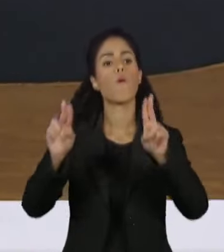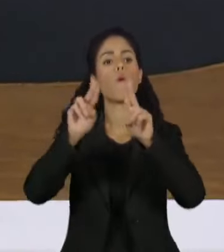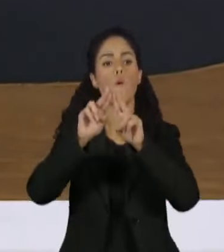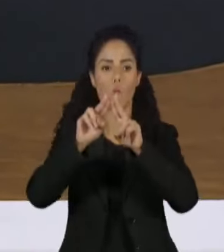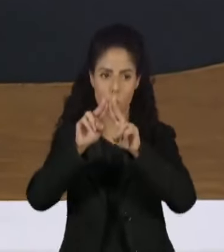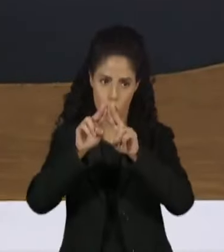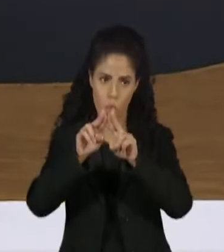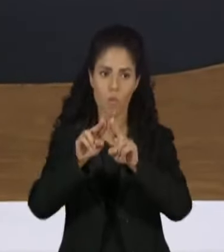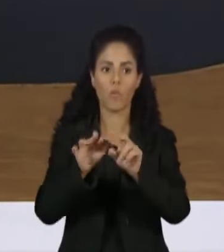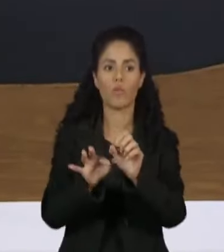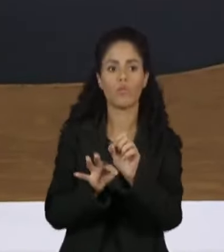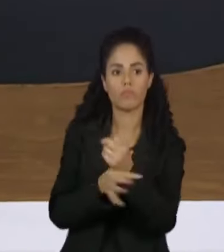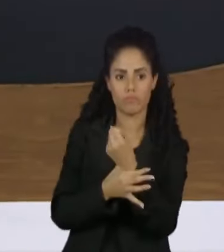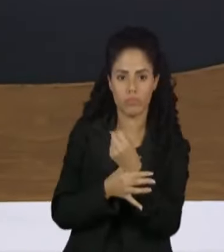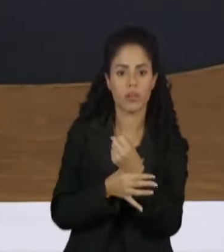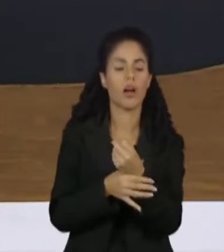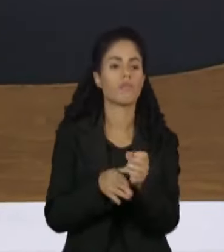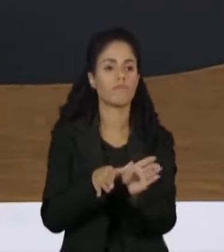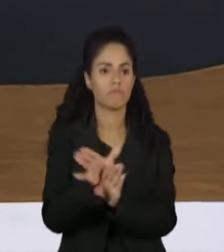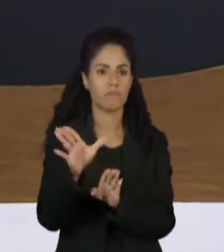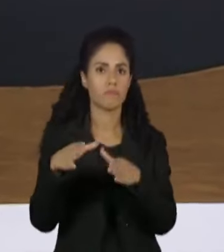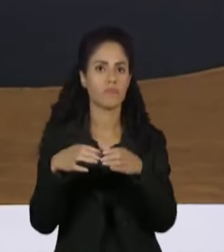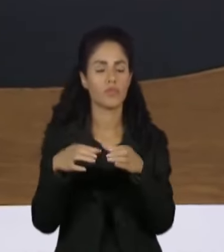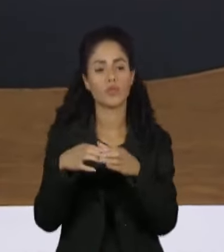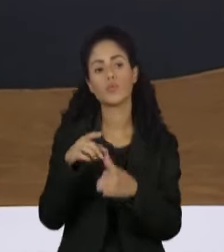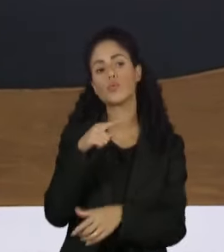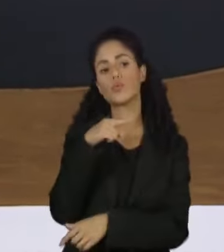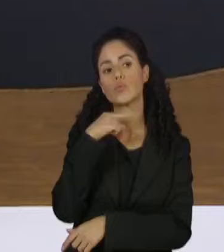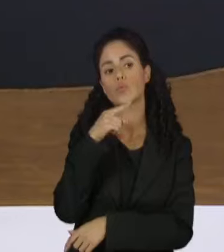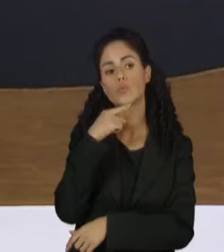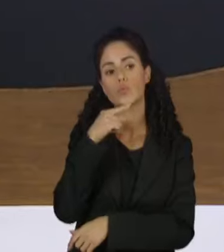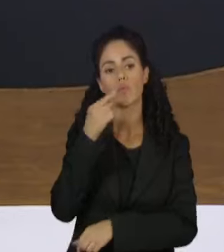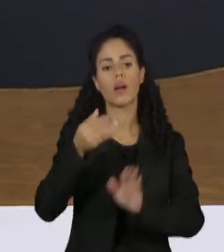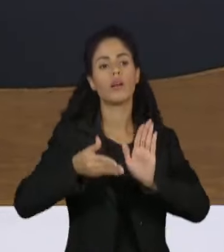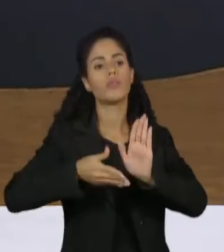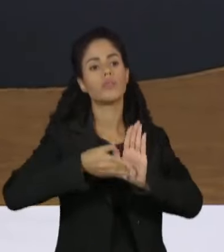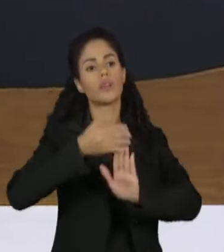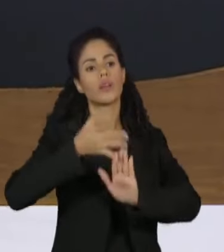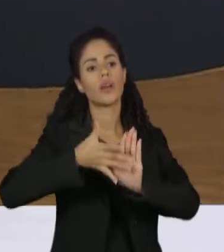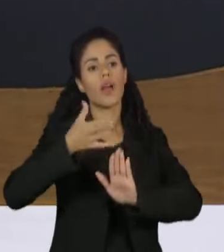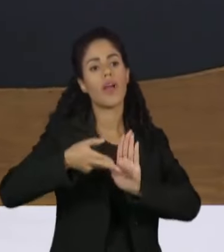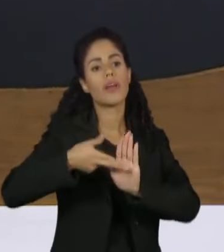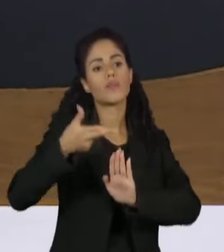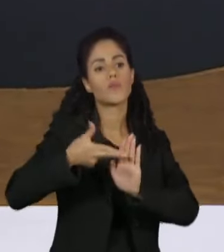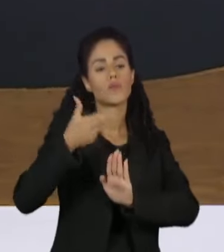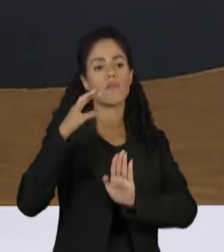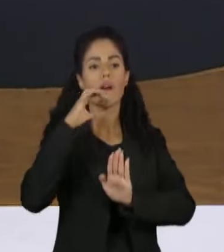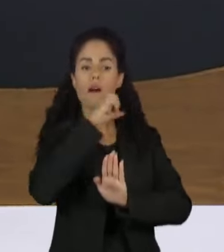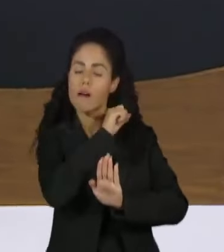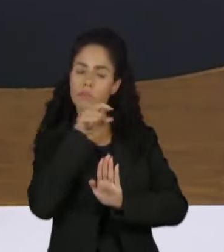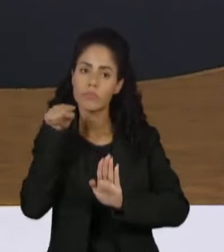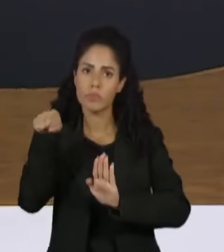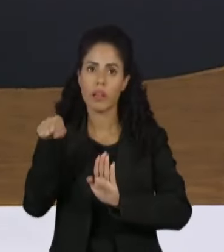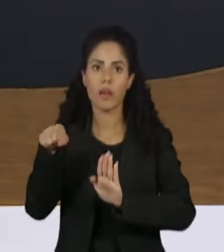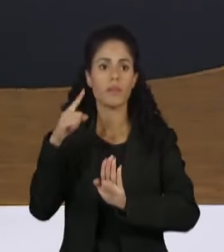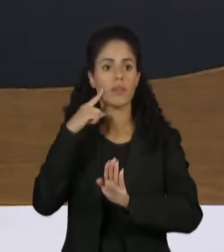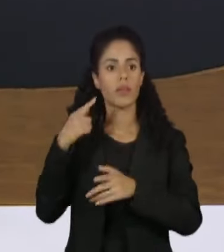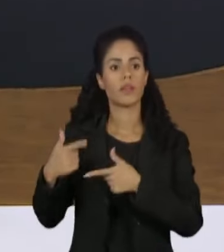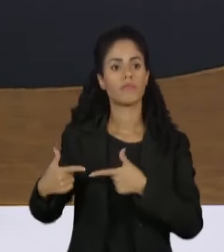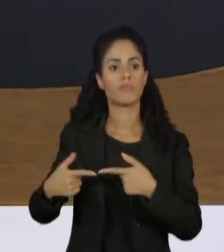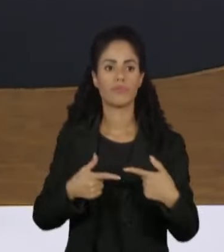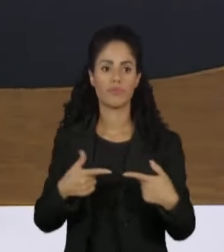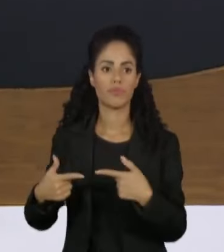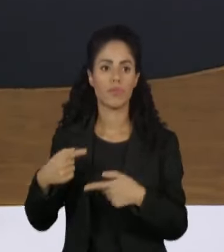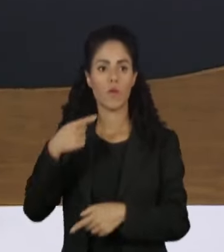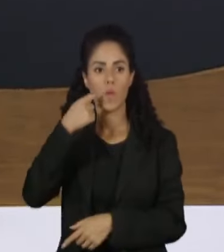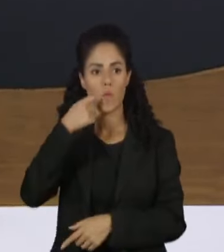Segurança da ONU, pelo fato de não conseguir encaminhar soluções que passem por vários países para conflitos como o da